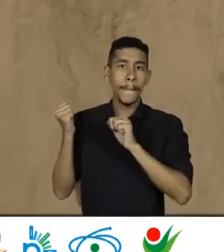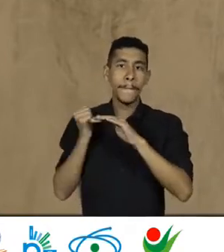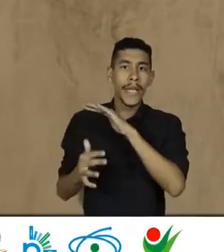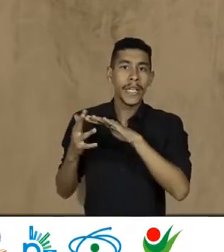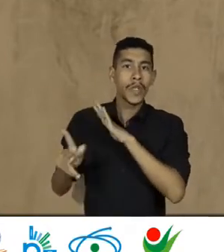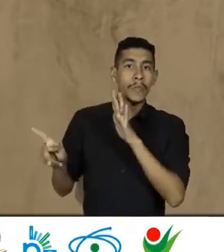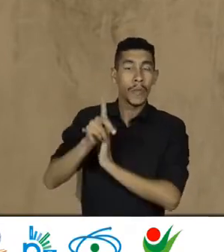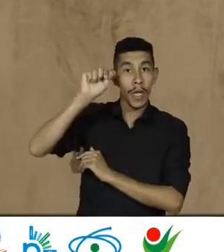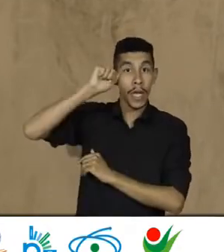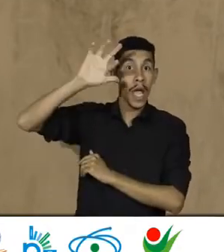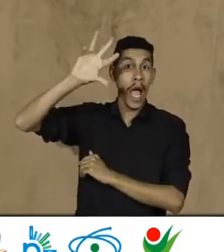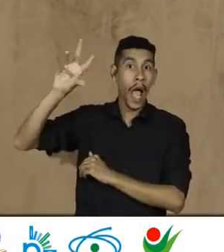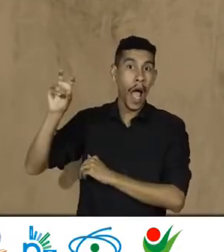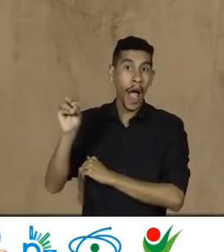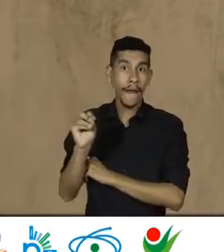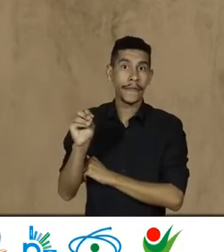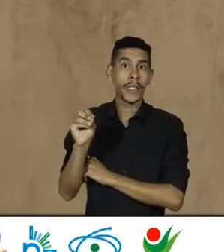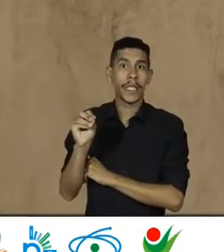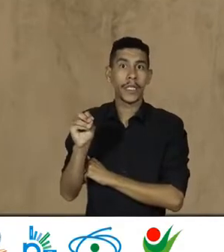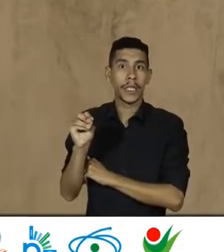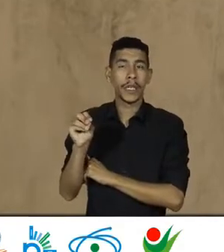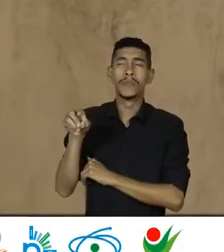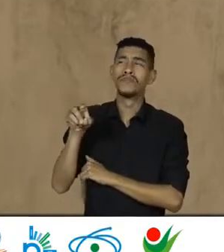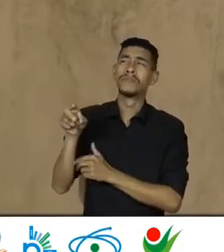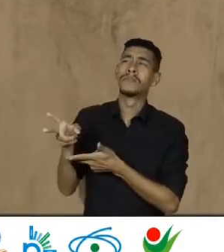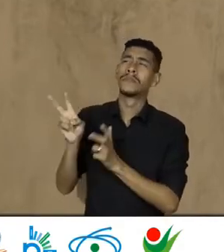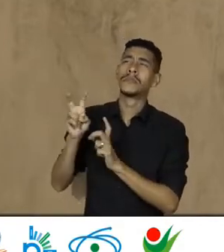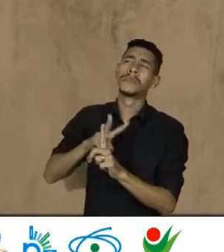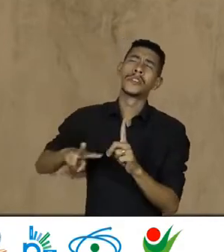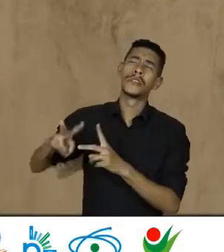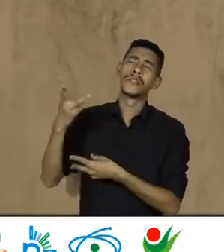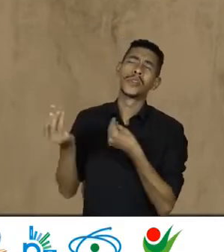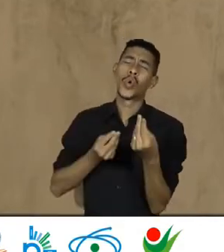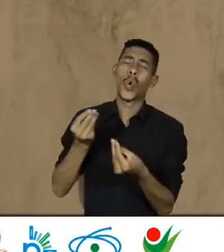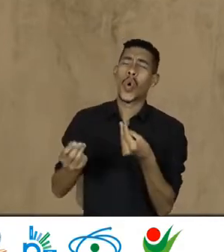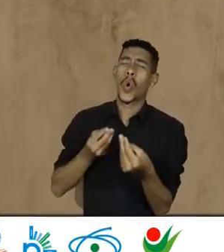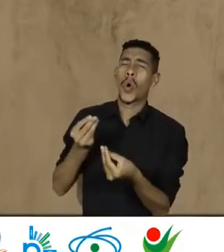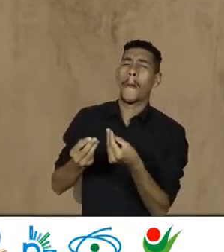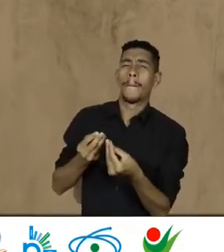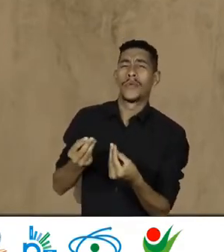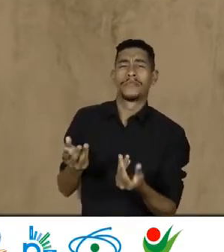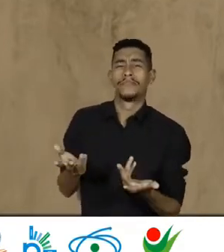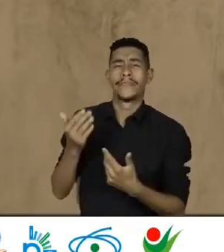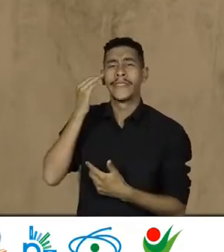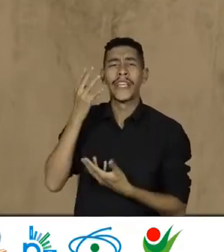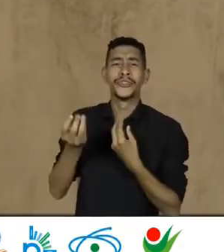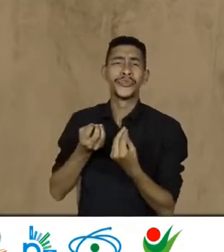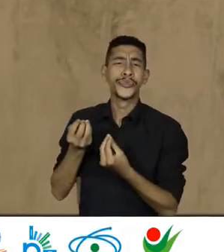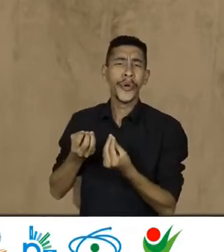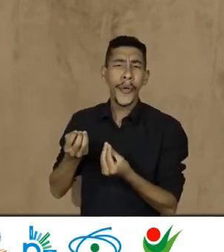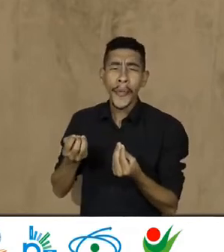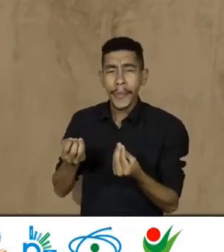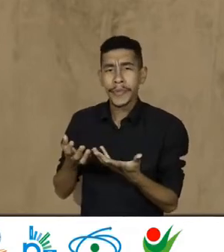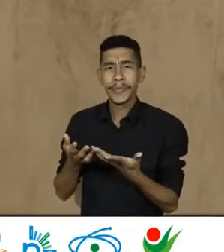Africanas Como que você Analisa Isso E como que isso A gente